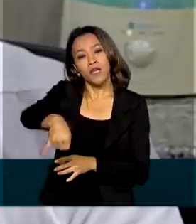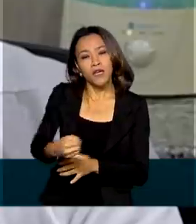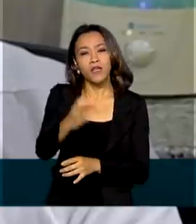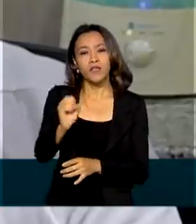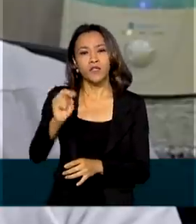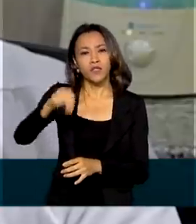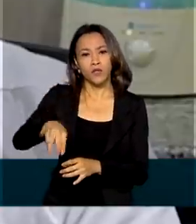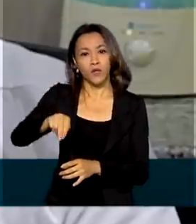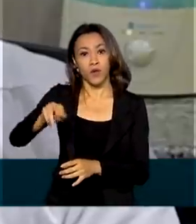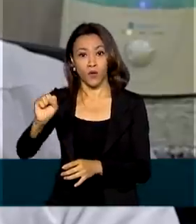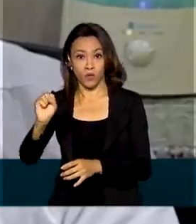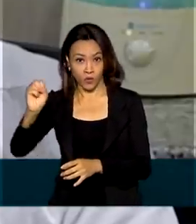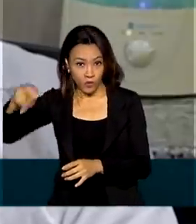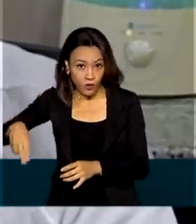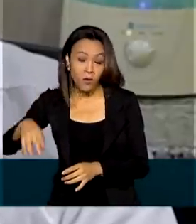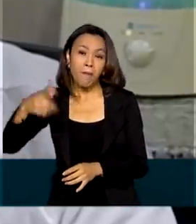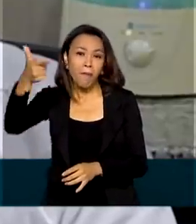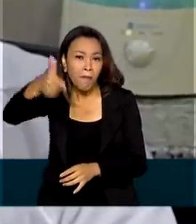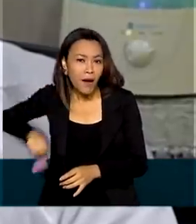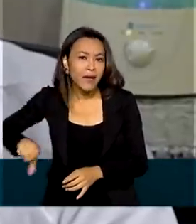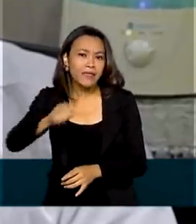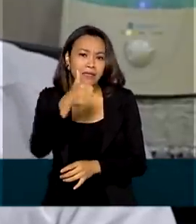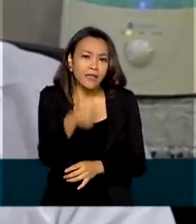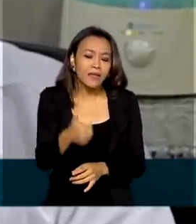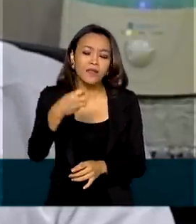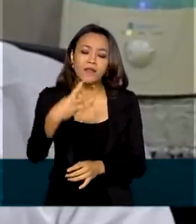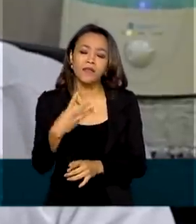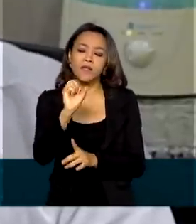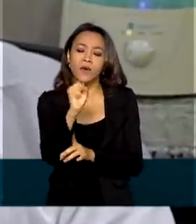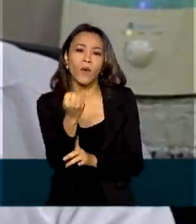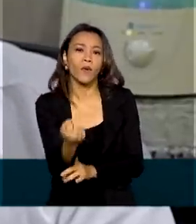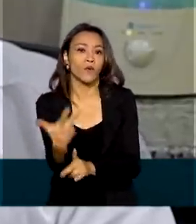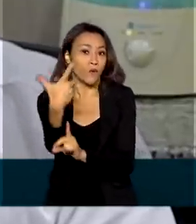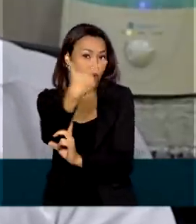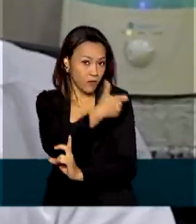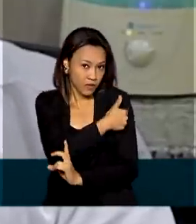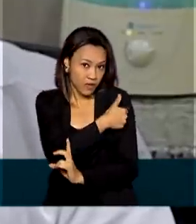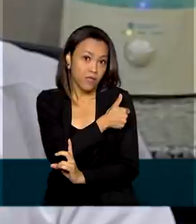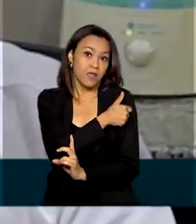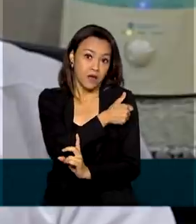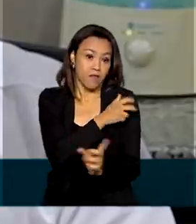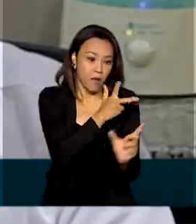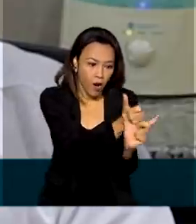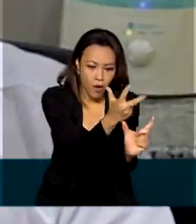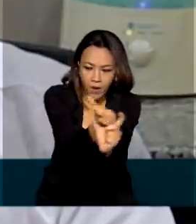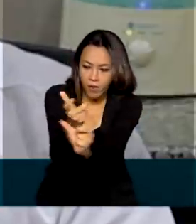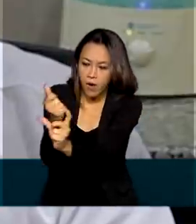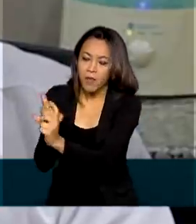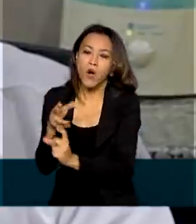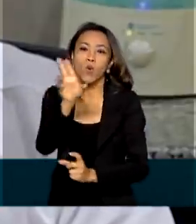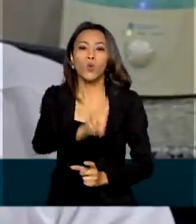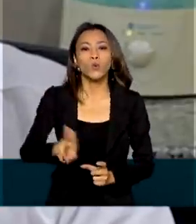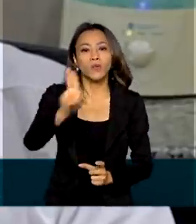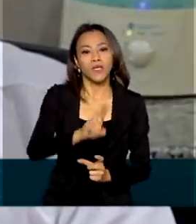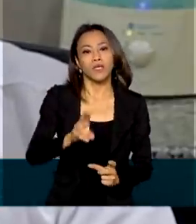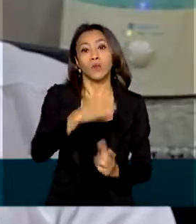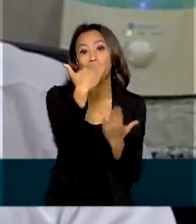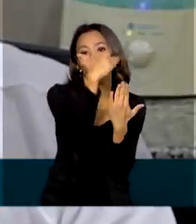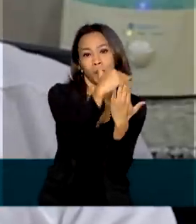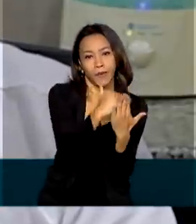mais 138 milhões de doses de vacinas para imunizar a nossa população, utilizando o Programa Nacional de Imunização.